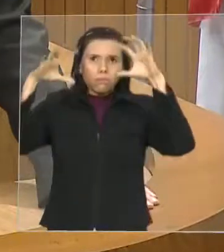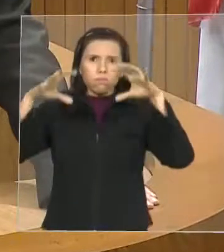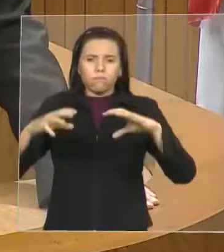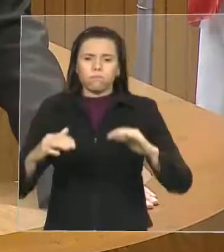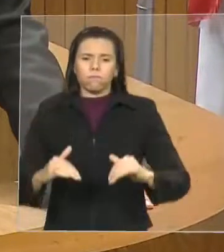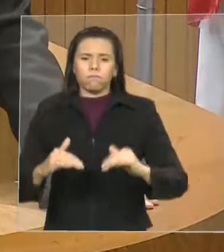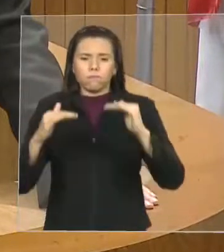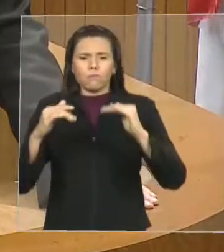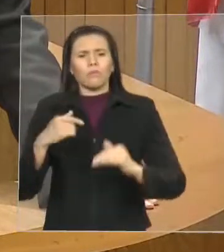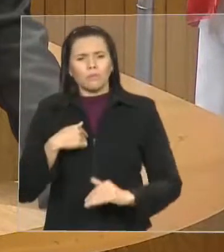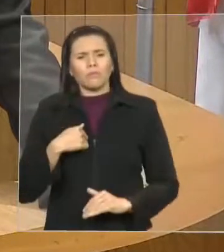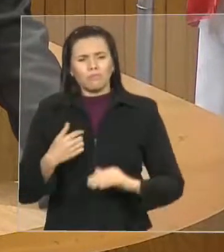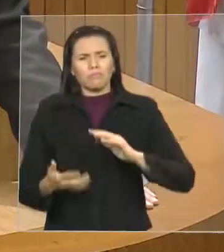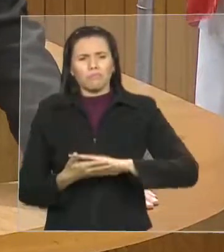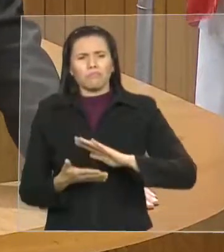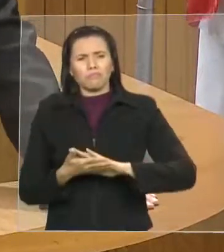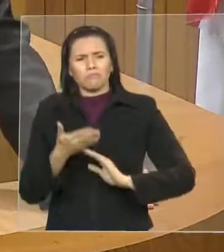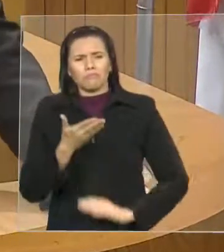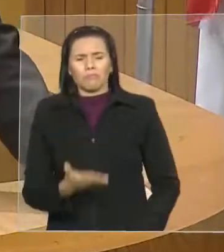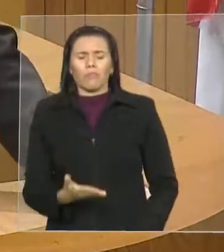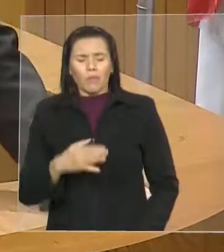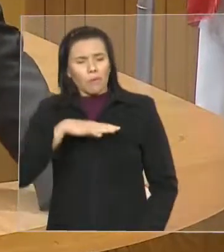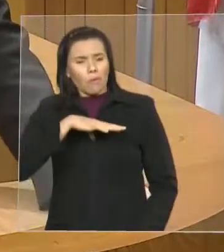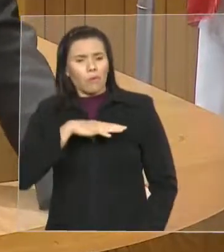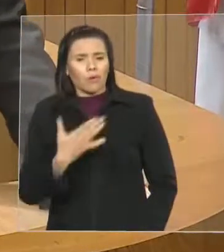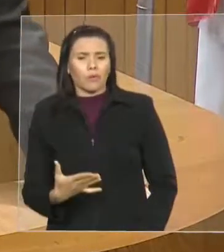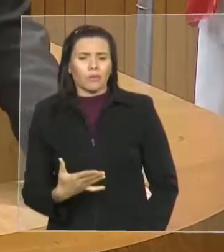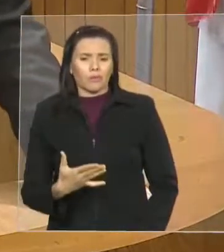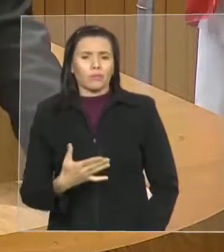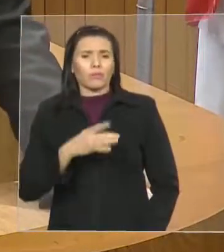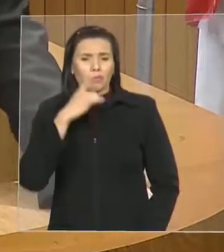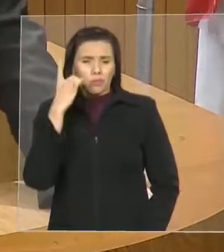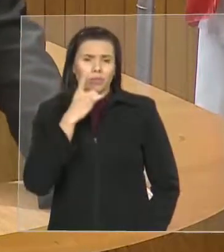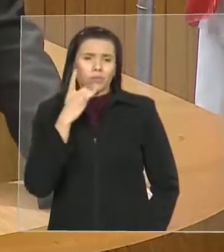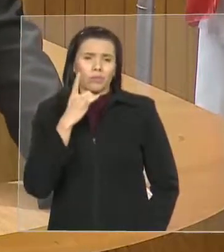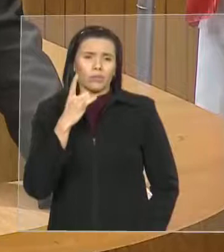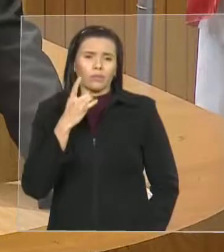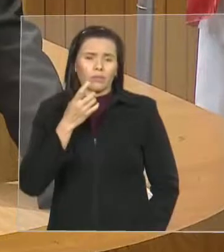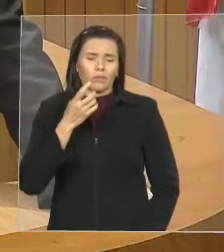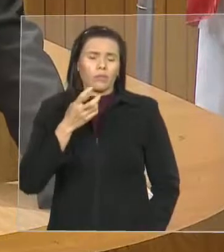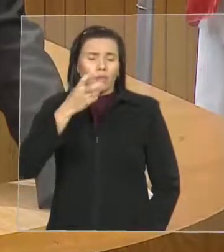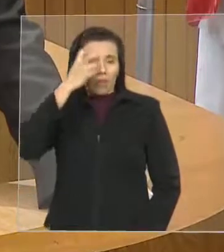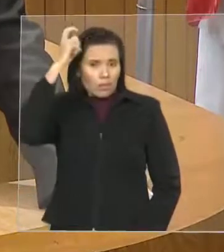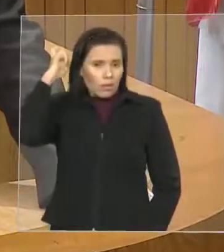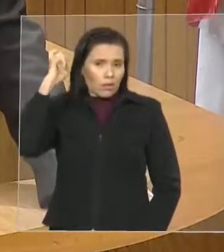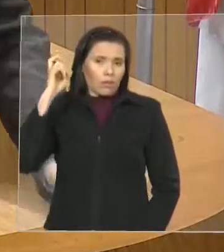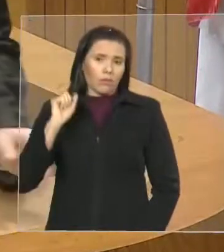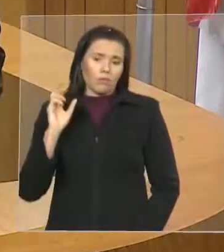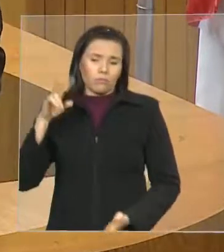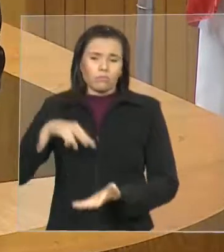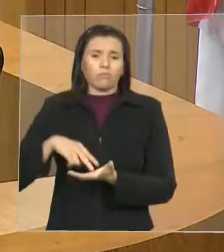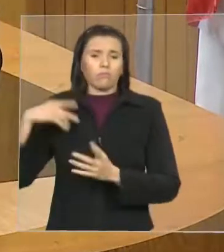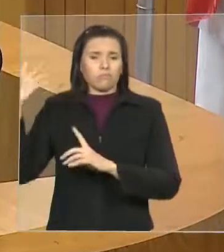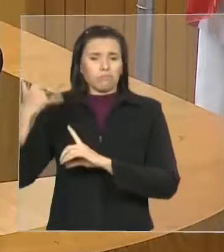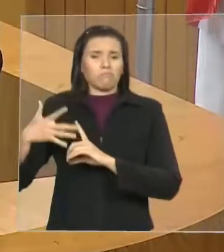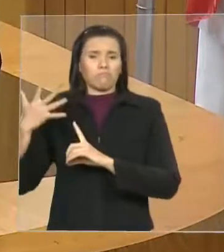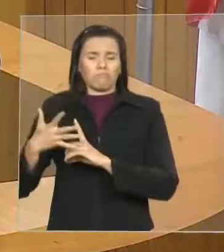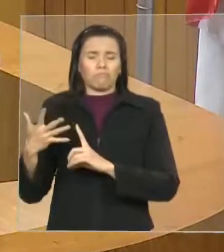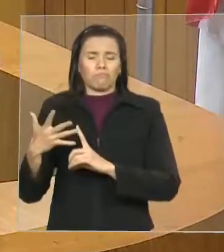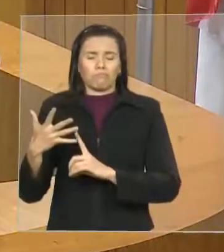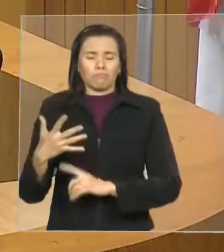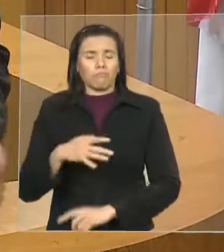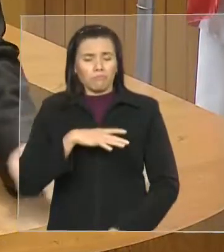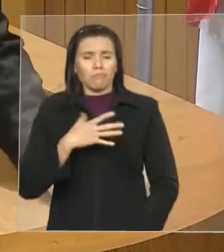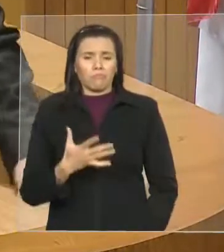coragem de discutir esse assunto. E aí quero parabenizar o deputado que antecedeu e dizer que, desde já, posso contar já com o